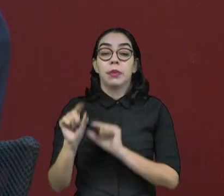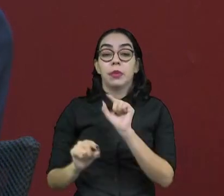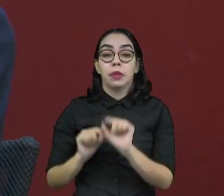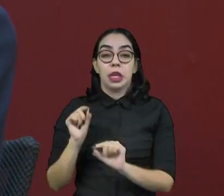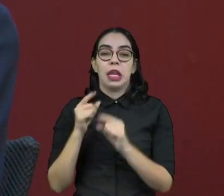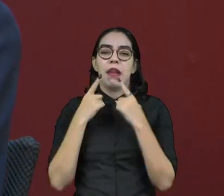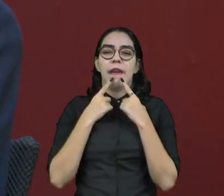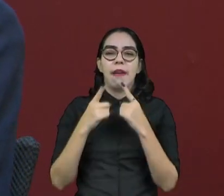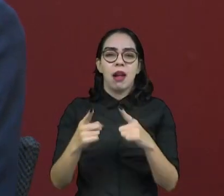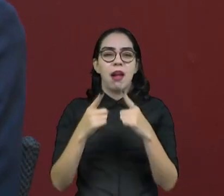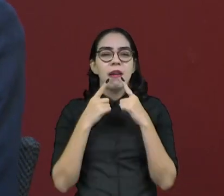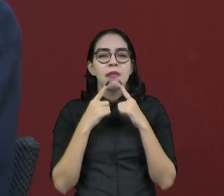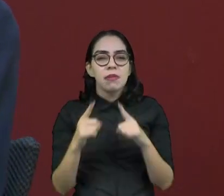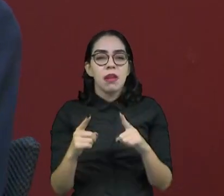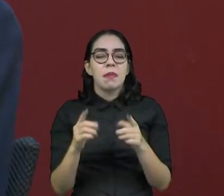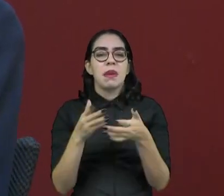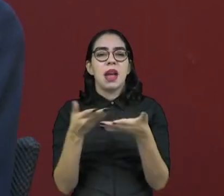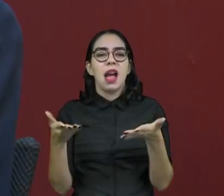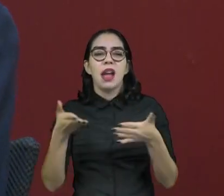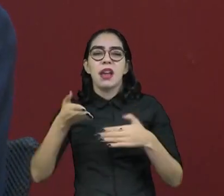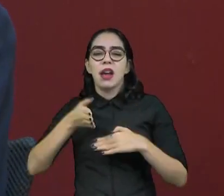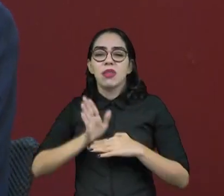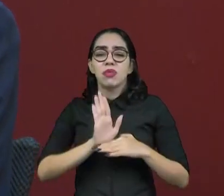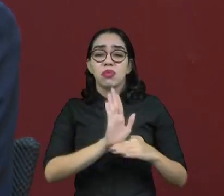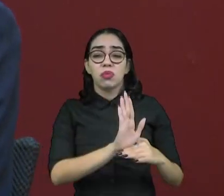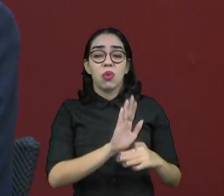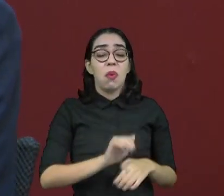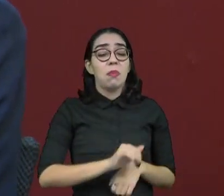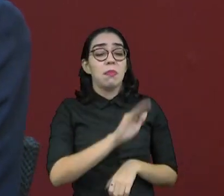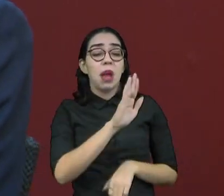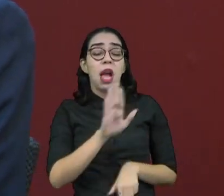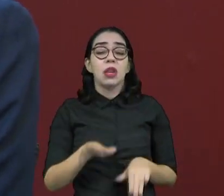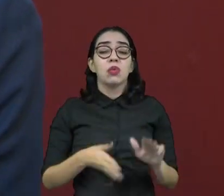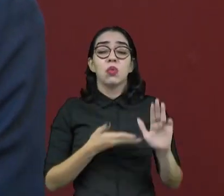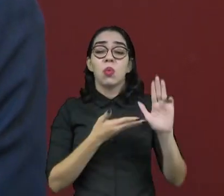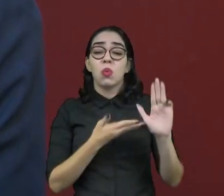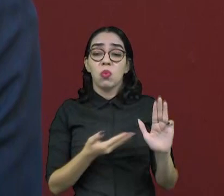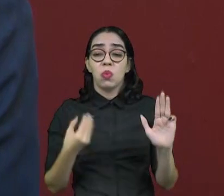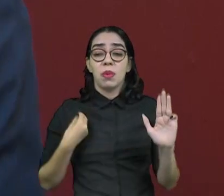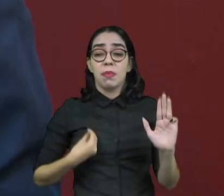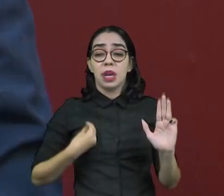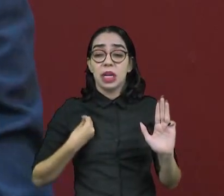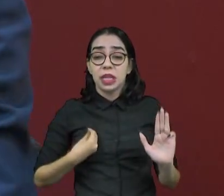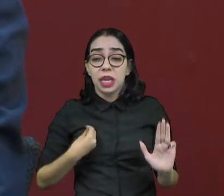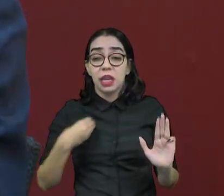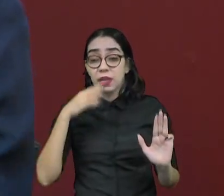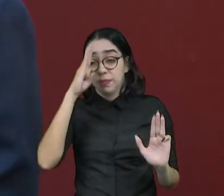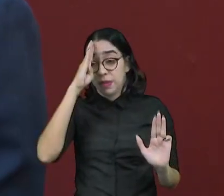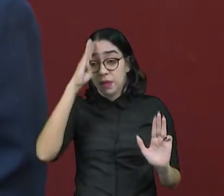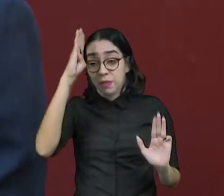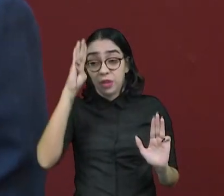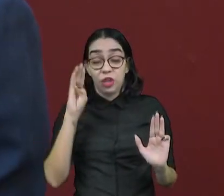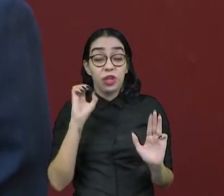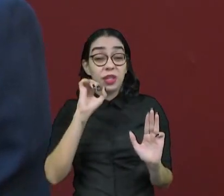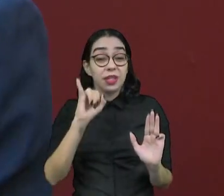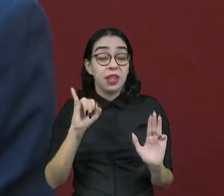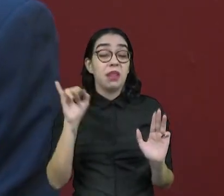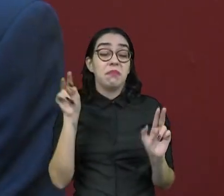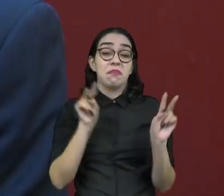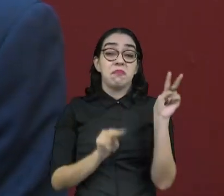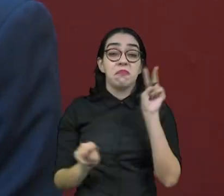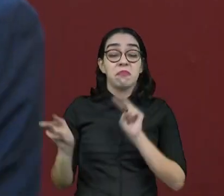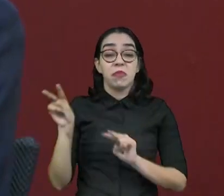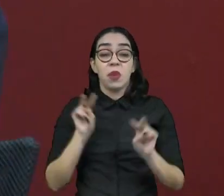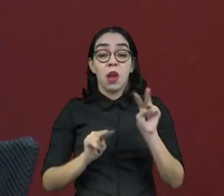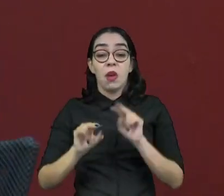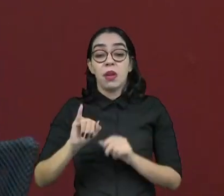beneficiaram mais o candidato Lula, porque principalmente as pesquisas, talvez, que têm um pouco mais de visibilidade, que